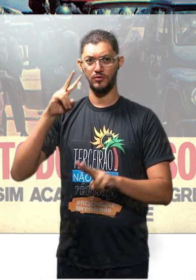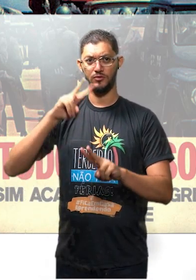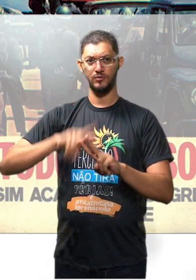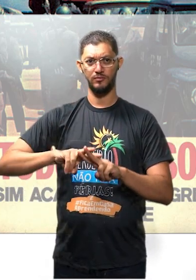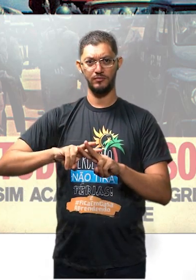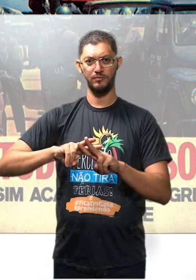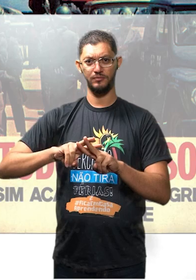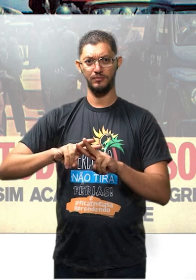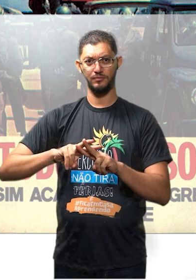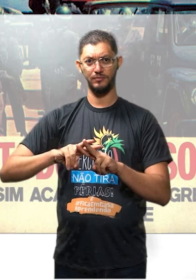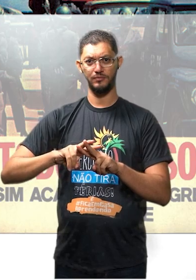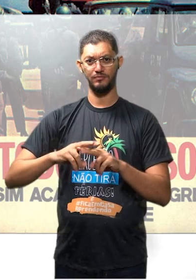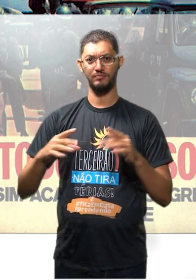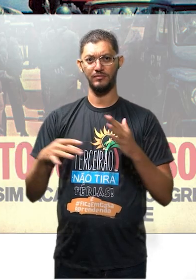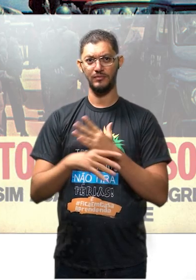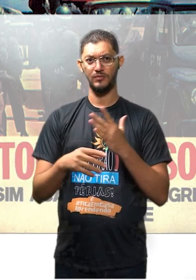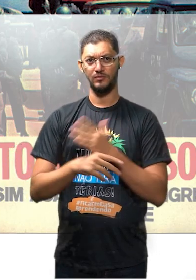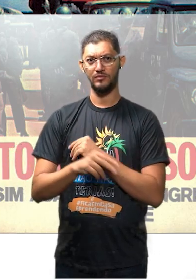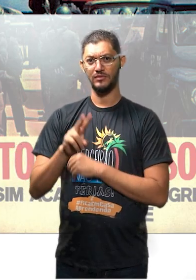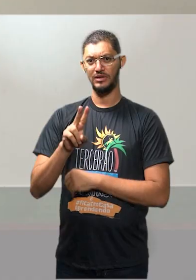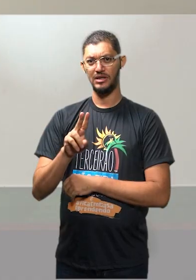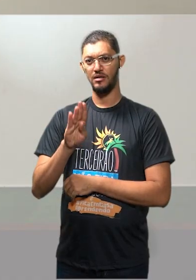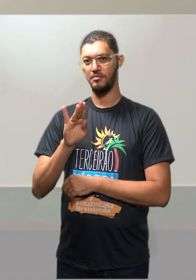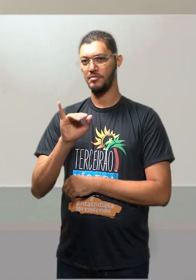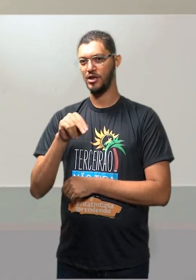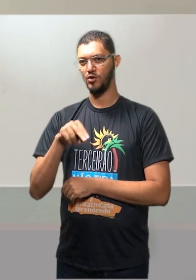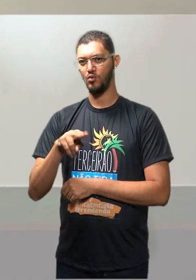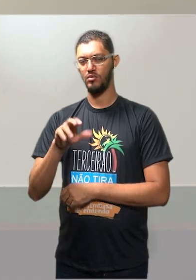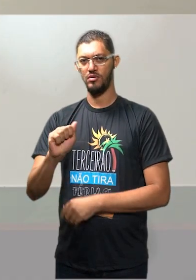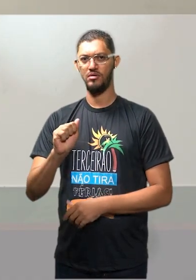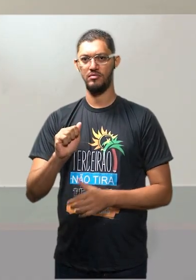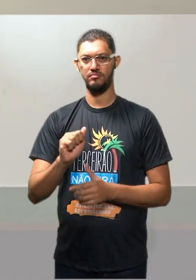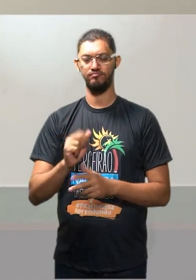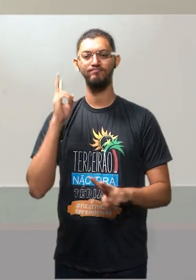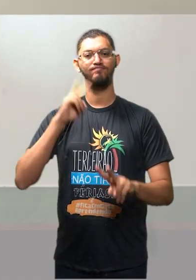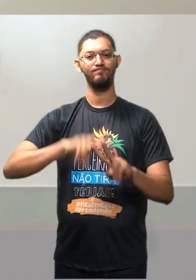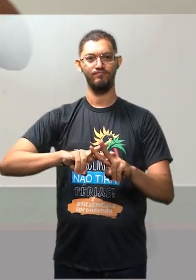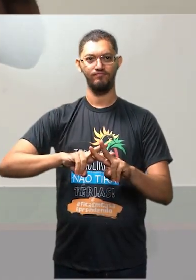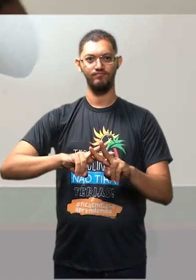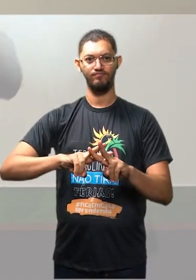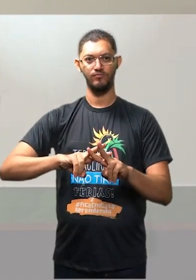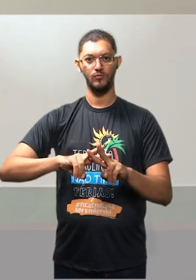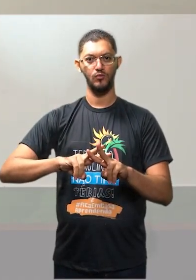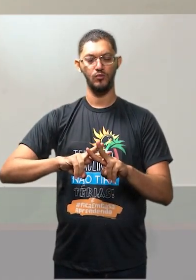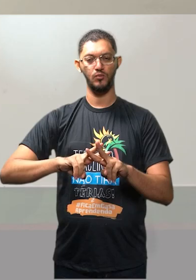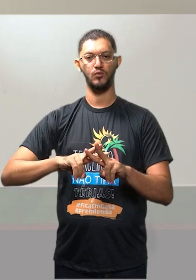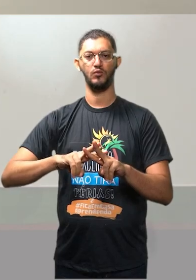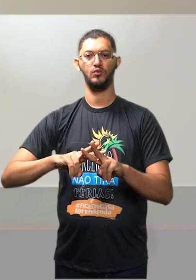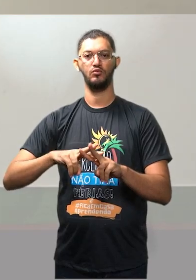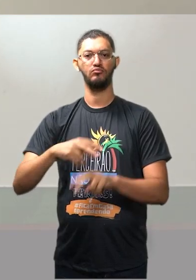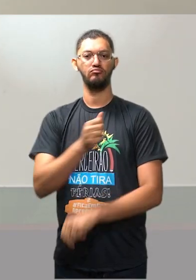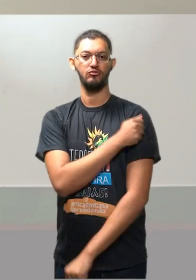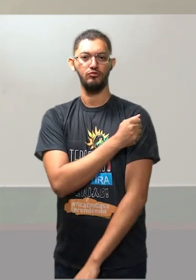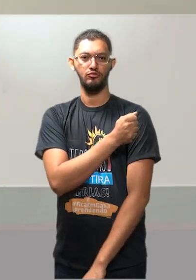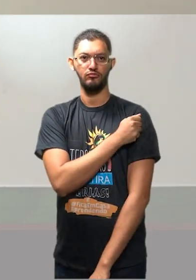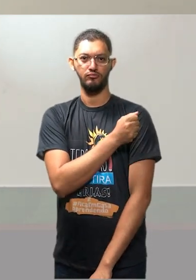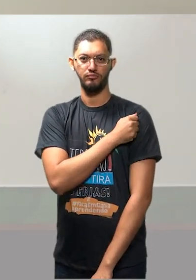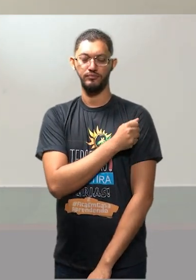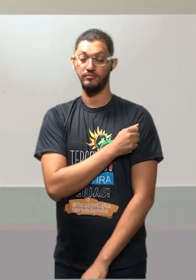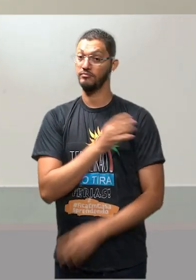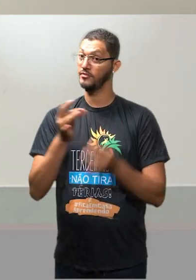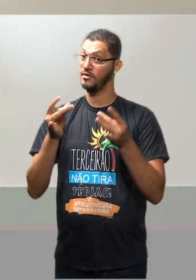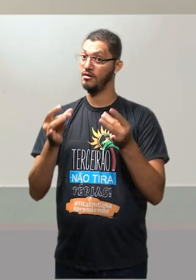pacata cidade de Ibiúna. Preso. Prisão para os estudantes. Ok? Olha,